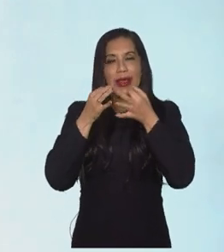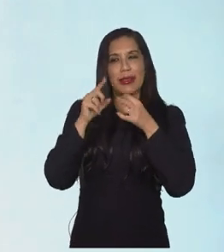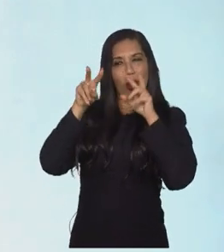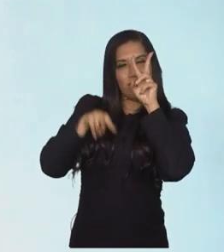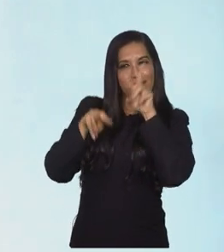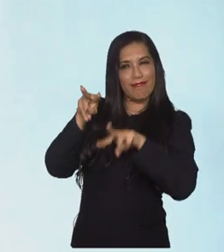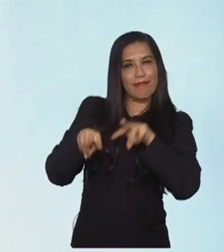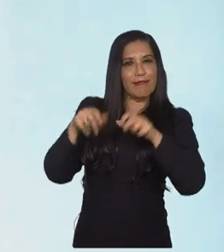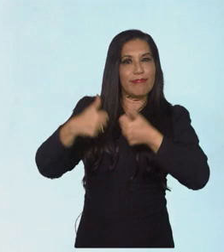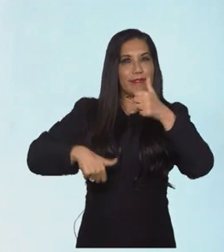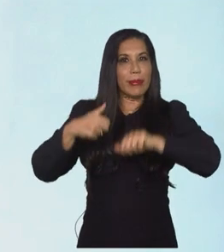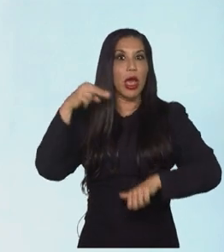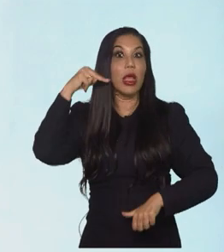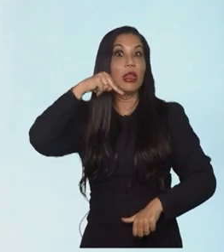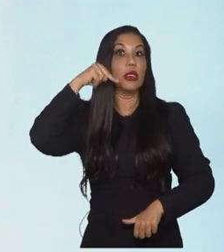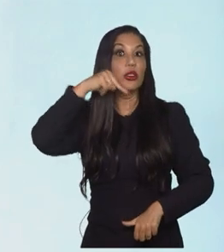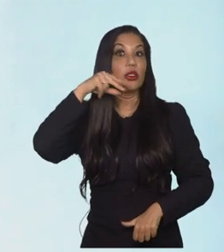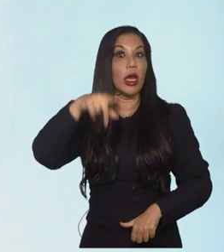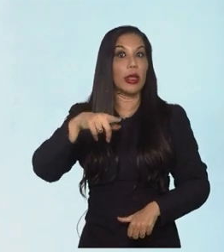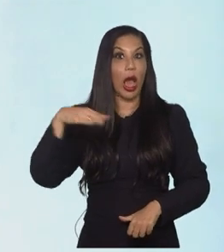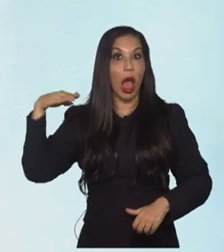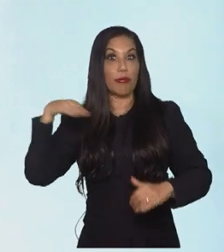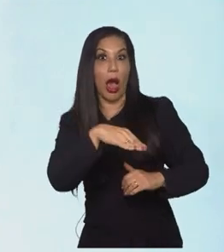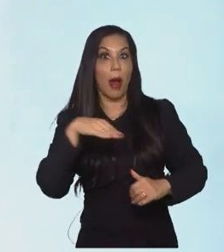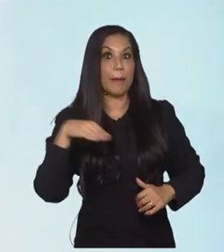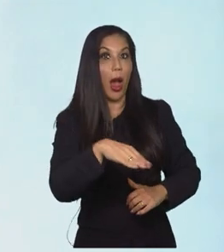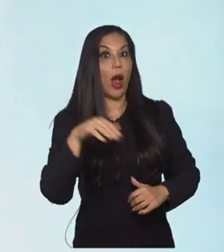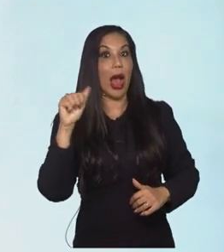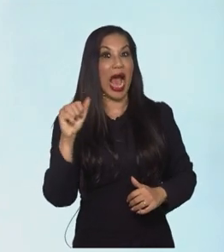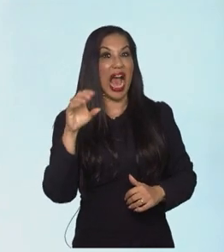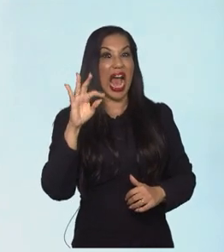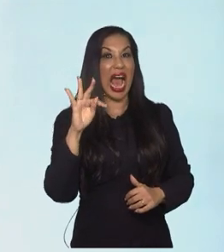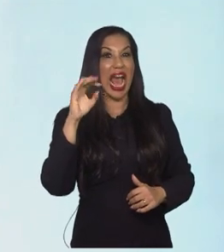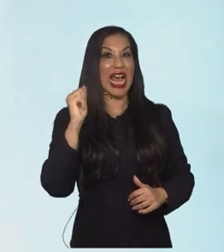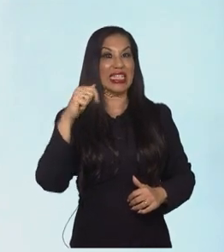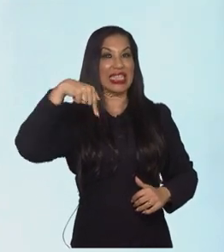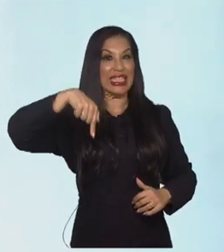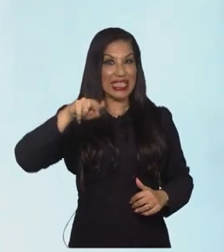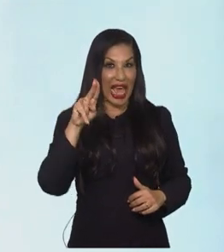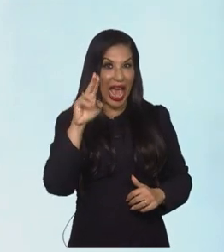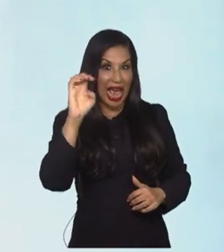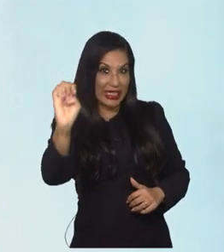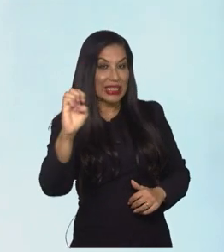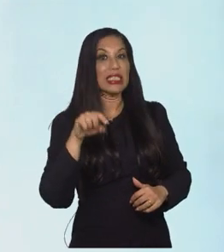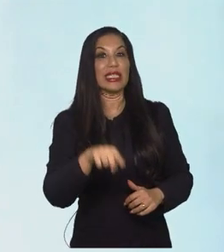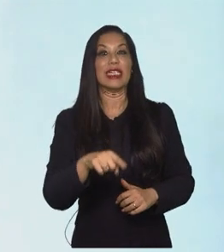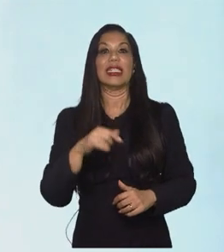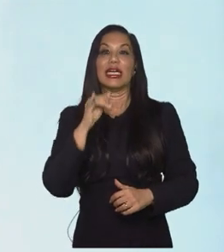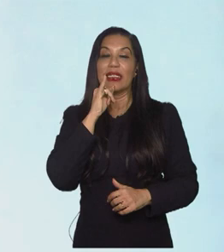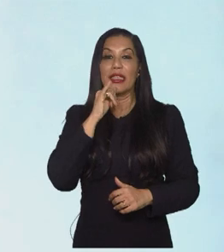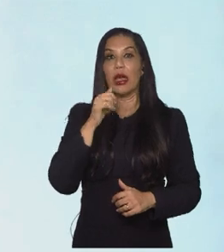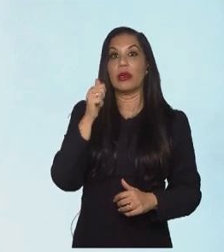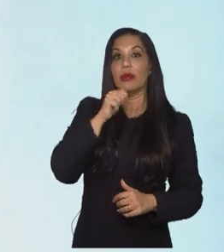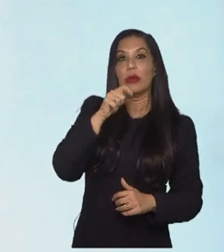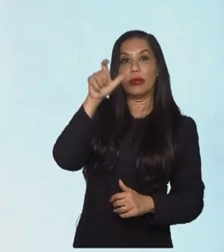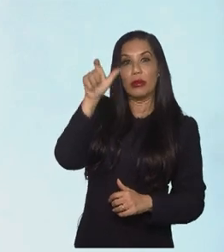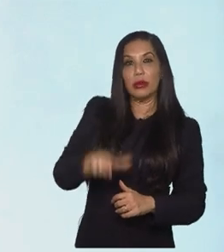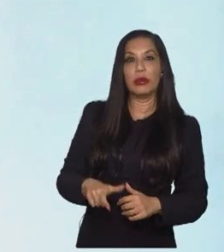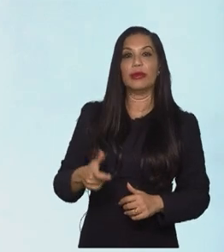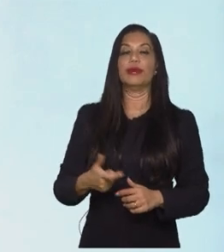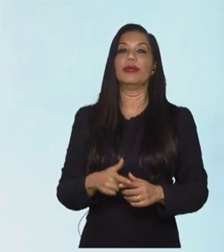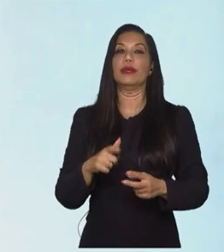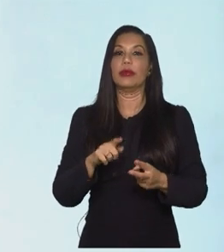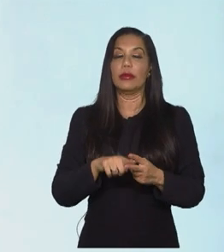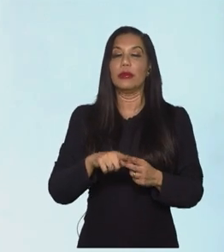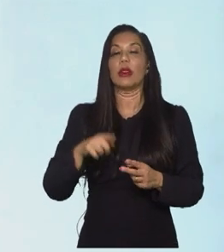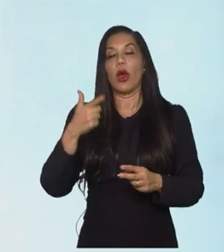Nigéria são as atacantes que esse time tem, vocês comentaram bem sobre a Siate Ochoala, tem a Jibadi,